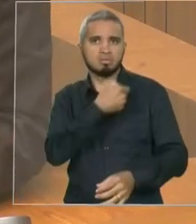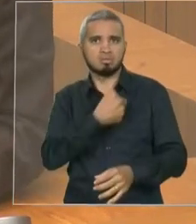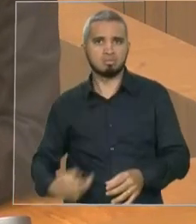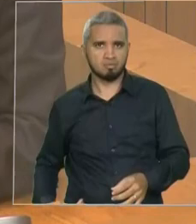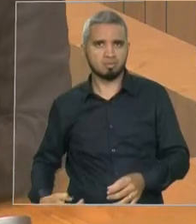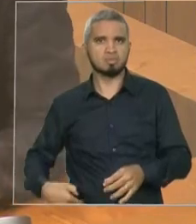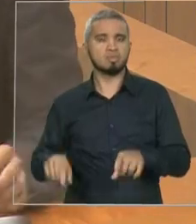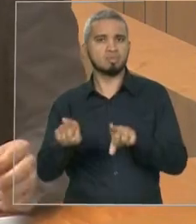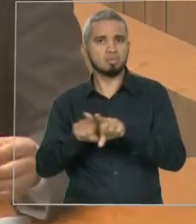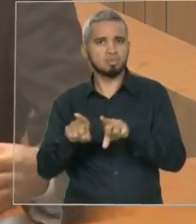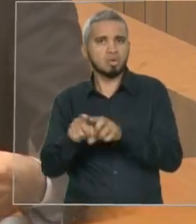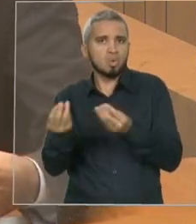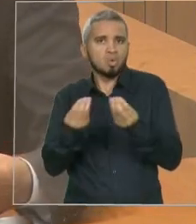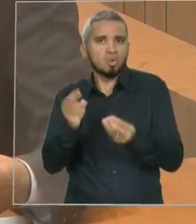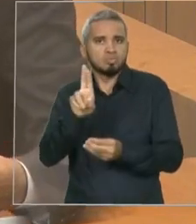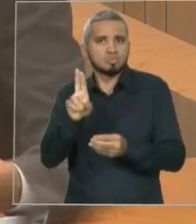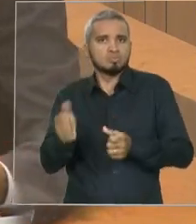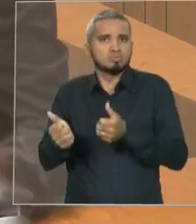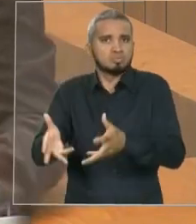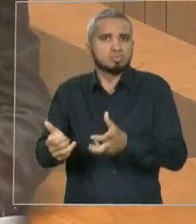aplicação do dinheiro público. É o que tinha para o momento de meu presidente. Obrigado. Obrigado.